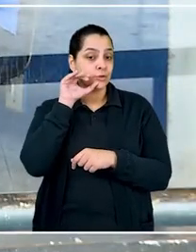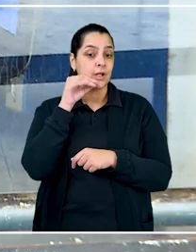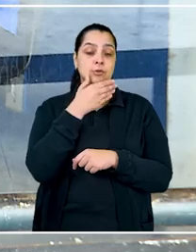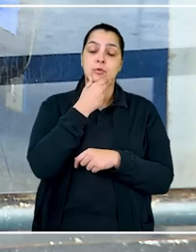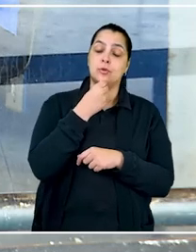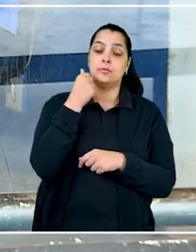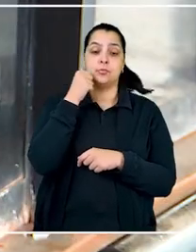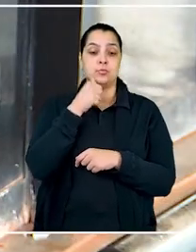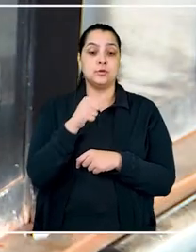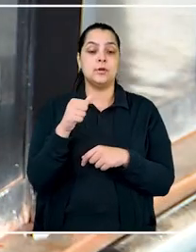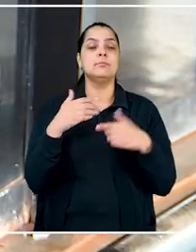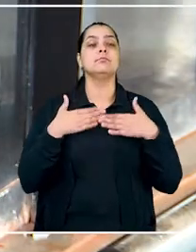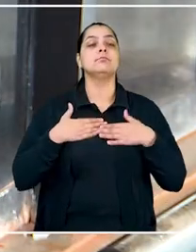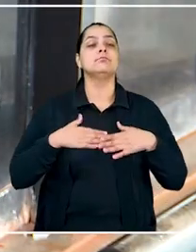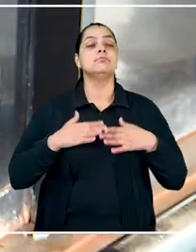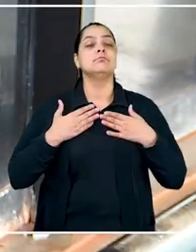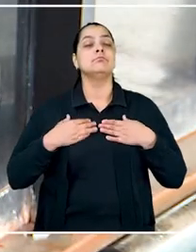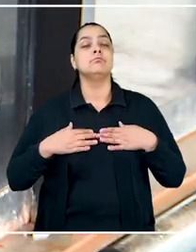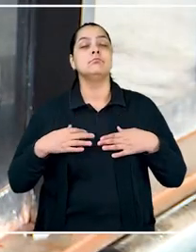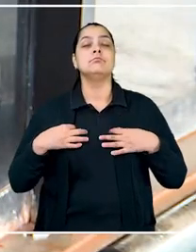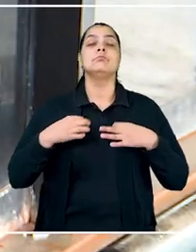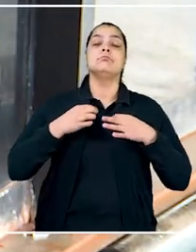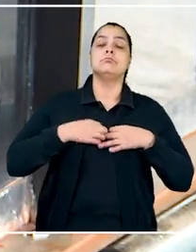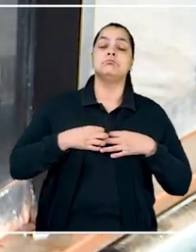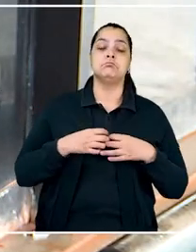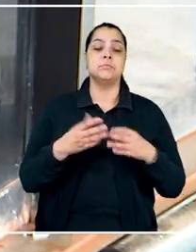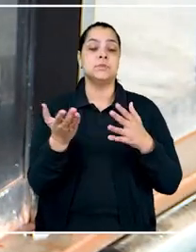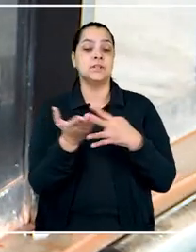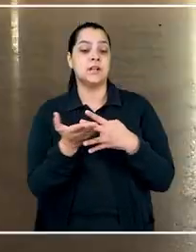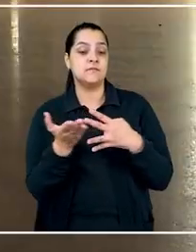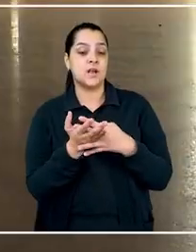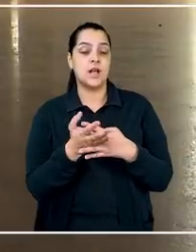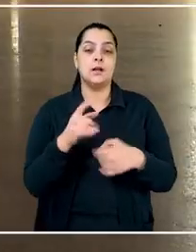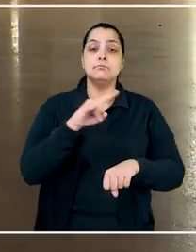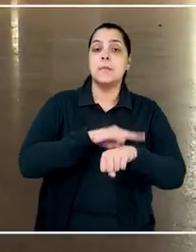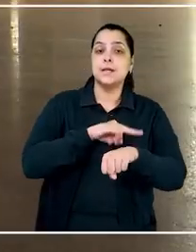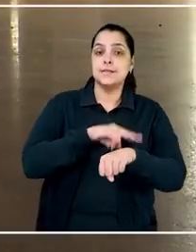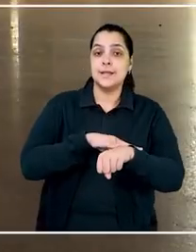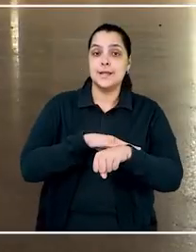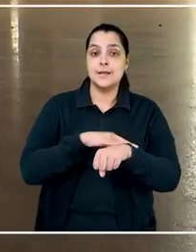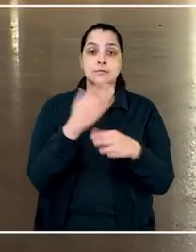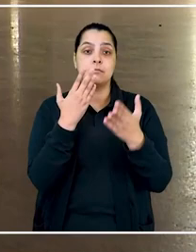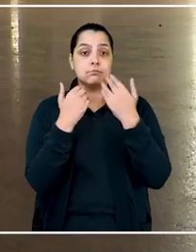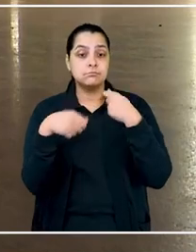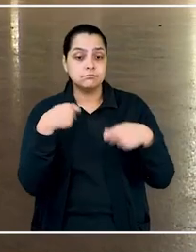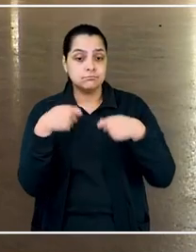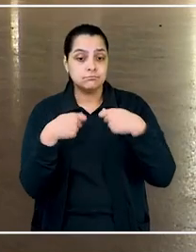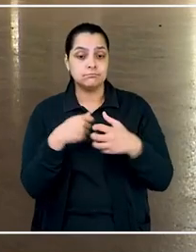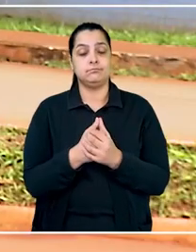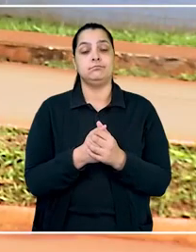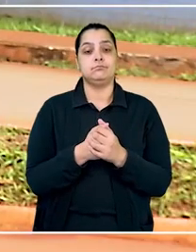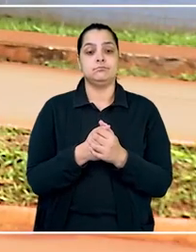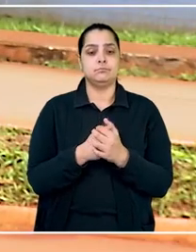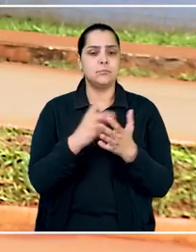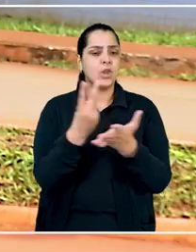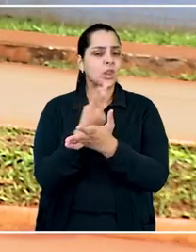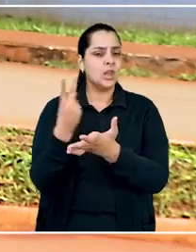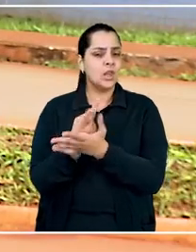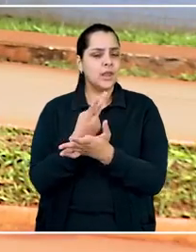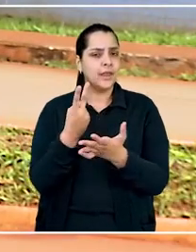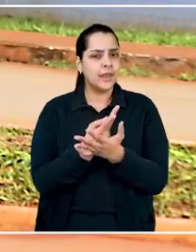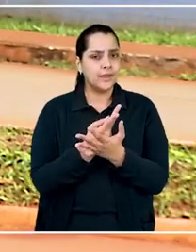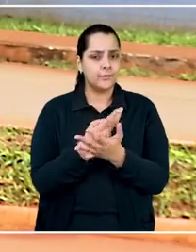trabalhadoras e trabalhadores desfrutam dos intervalos intrajornada, usam banheiros e fazem refeições. Entre as